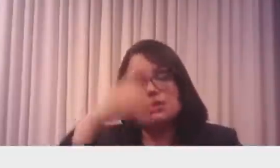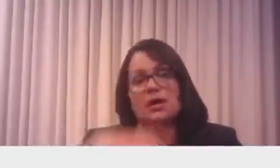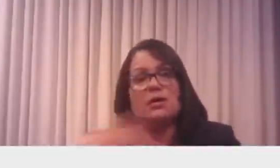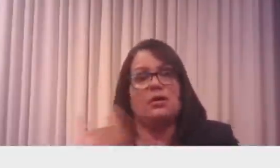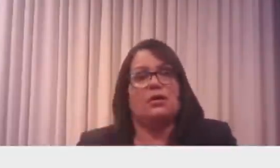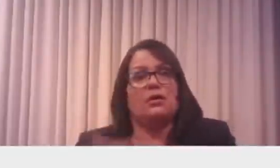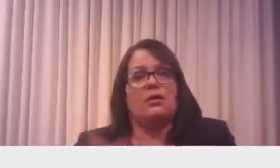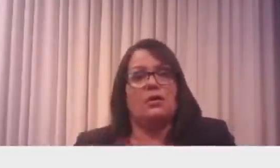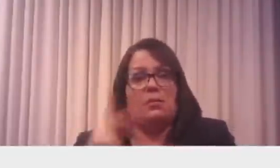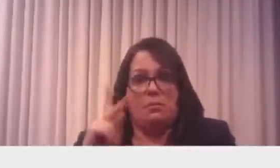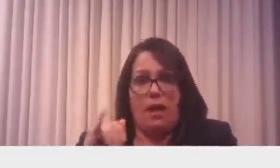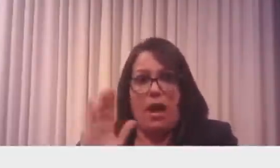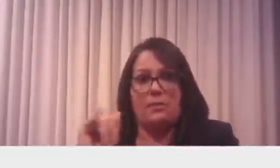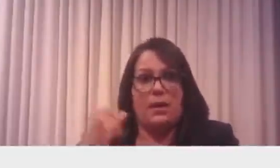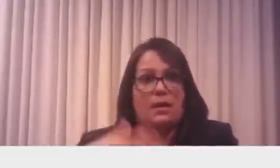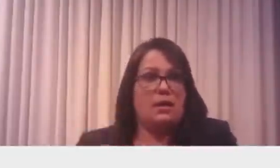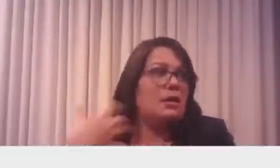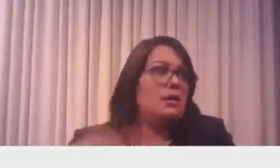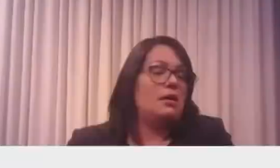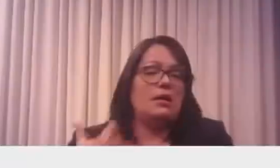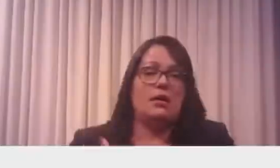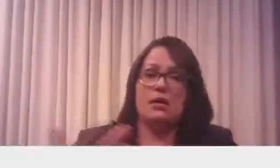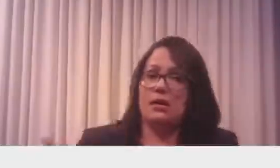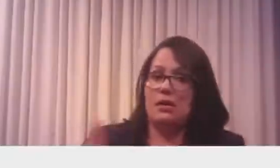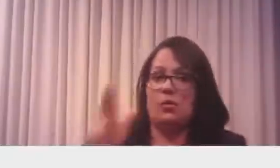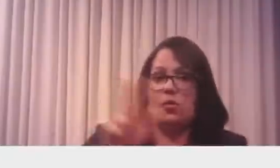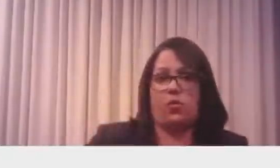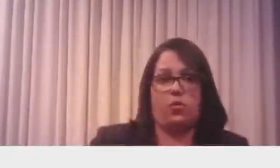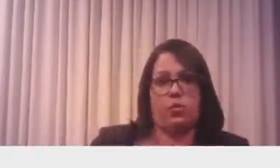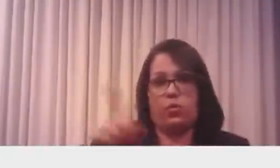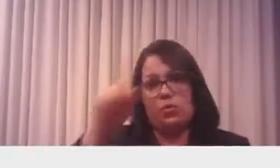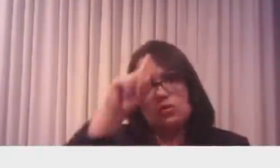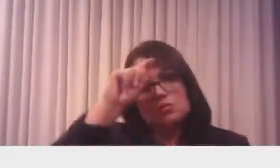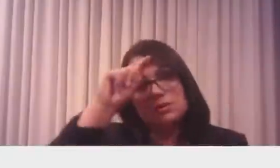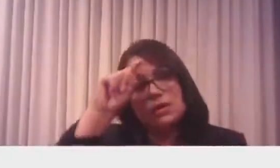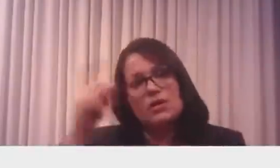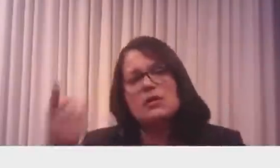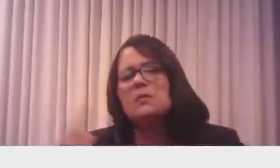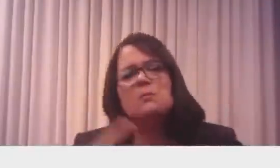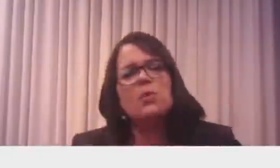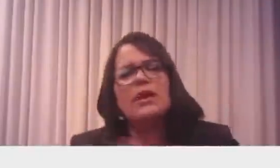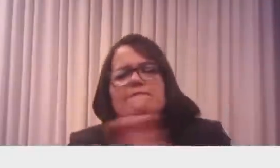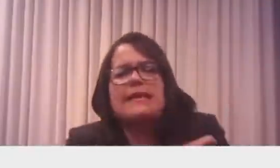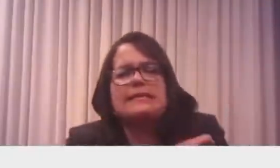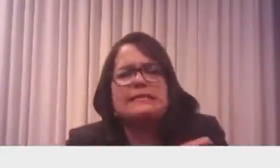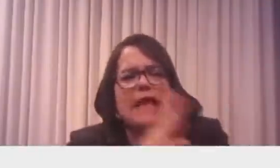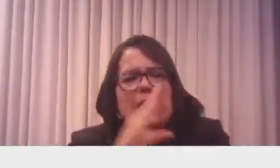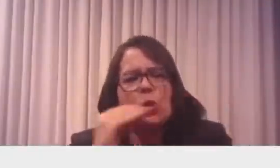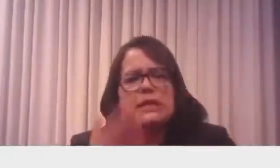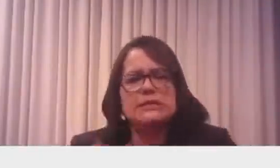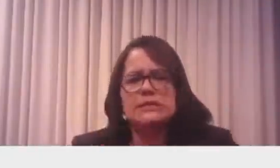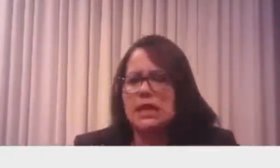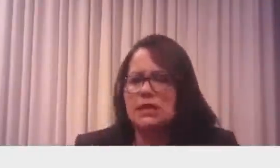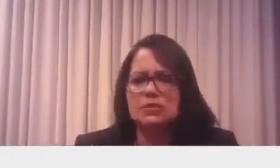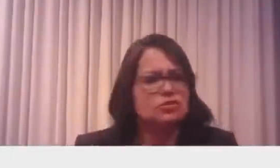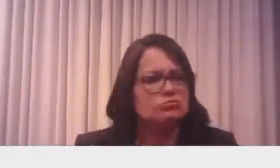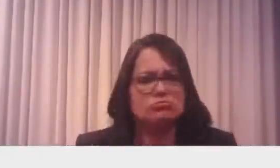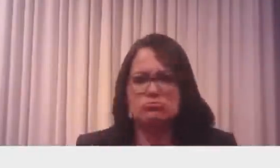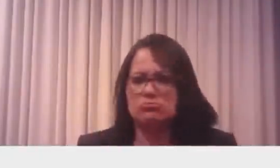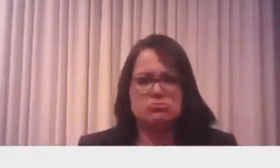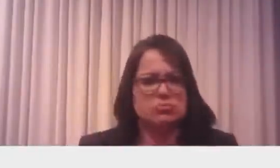passou, os pais, e essa garotada foi vacinada por quê? Não teve uma determinação